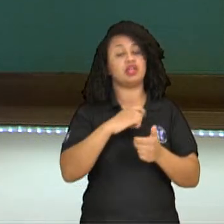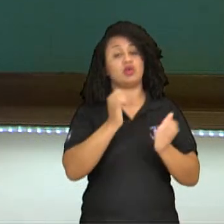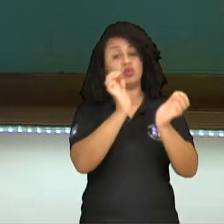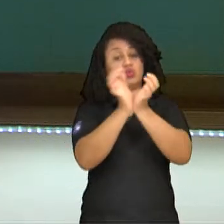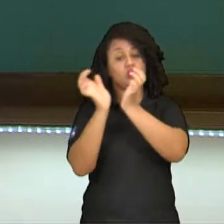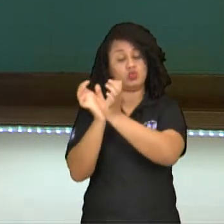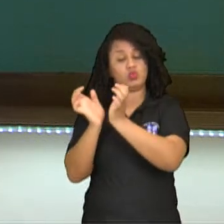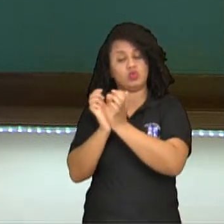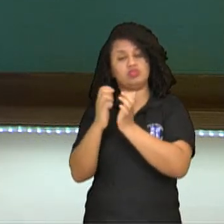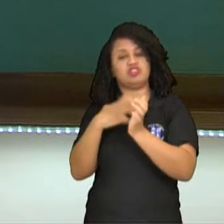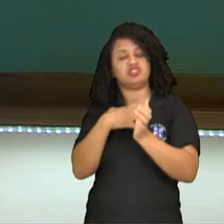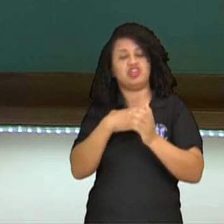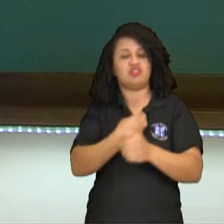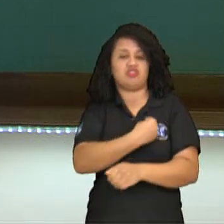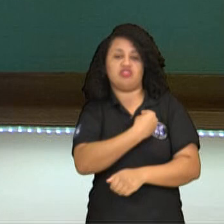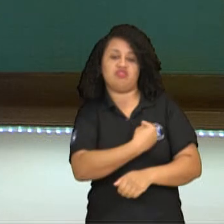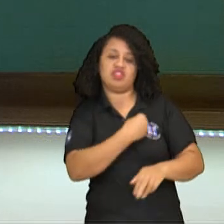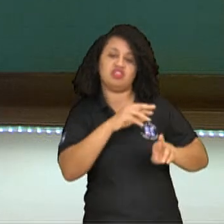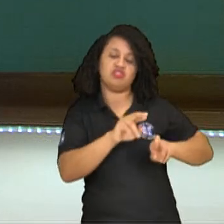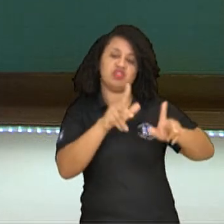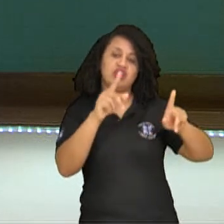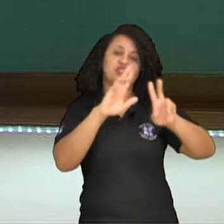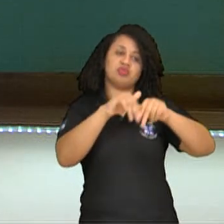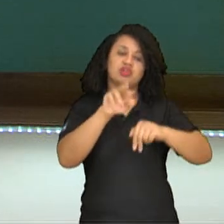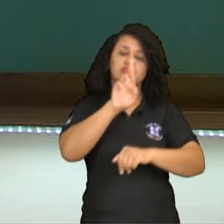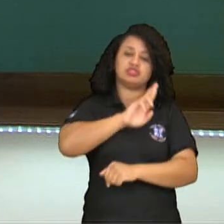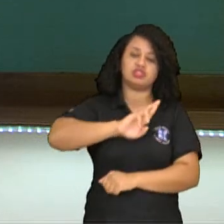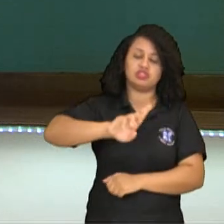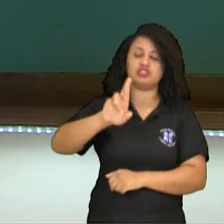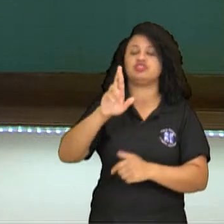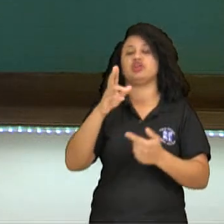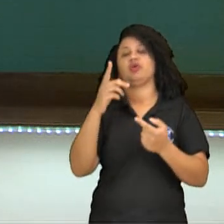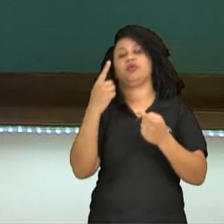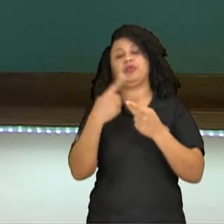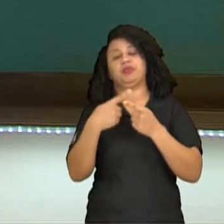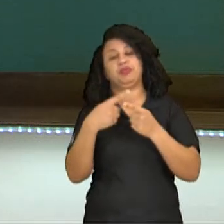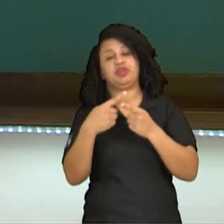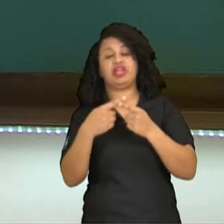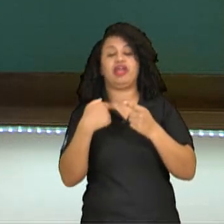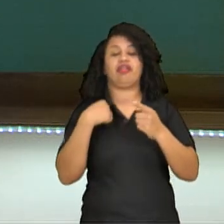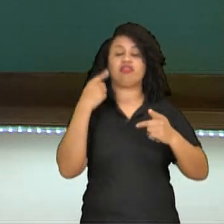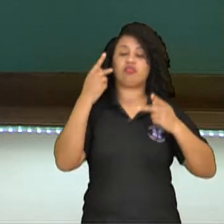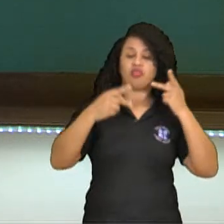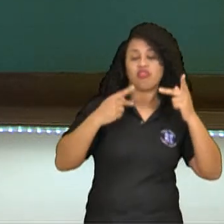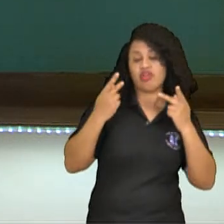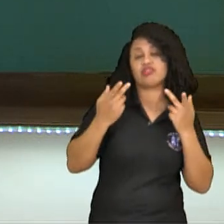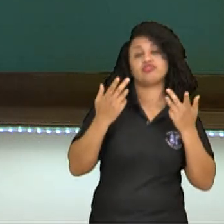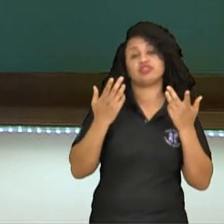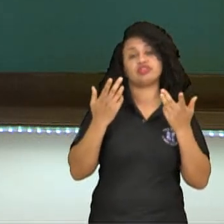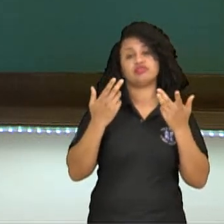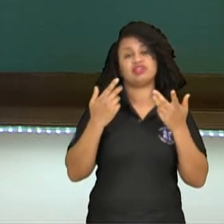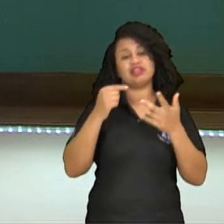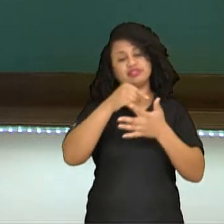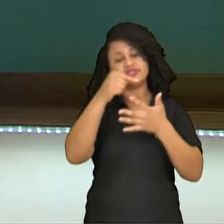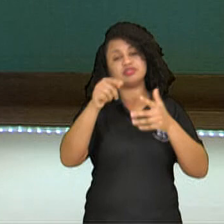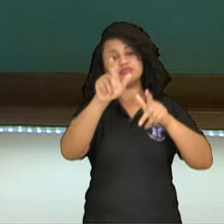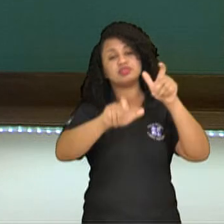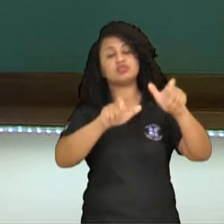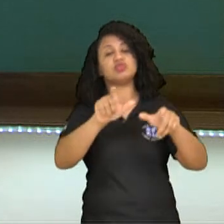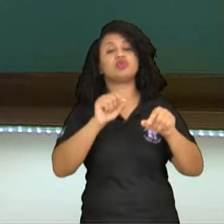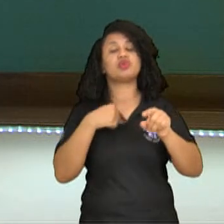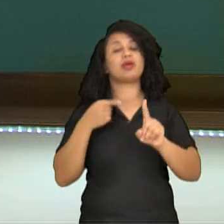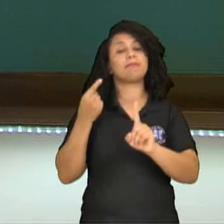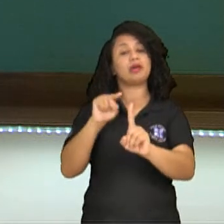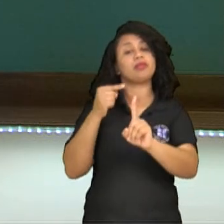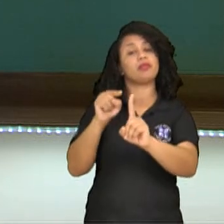que têm estilo de vida diferente por causa da religião ou por causa da política. E essas pessoas, elas são